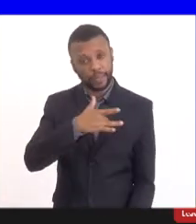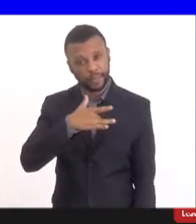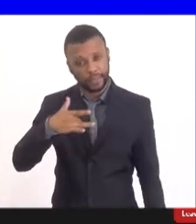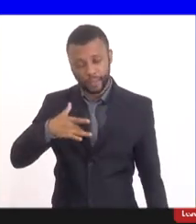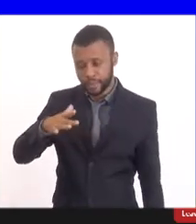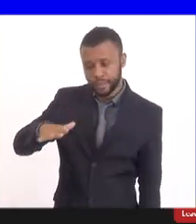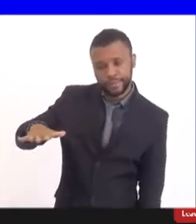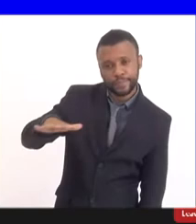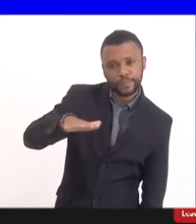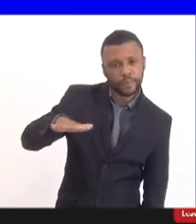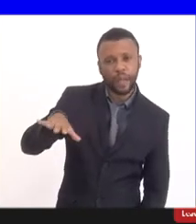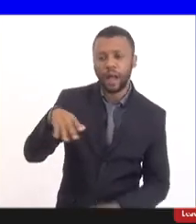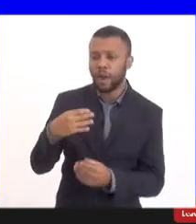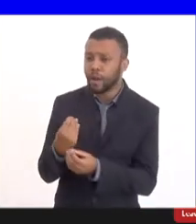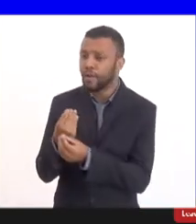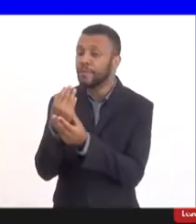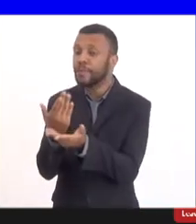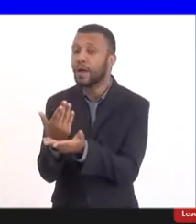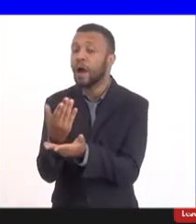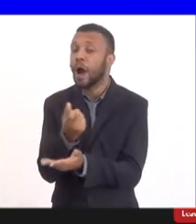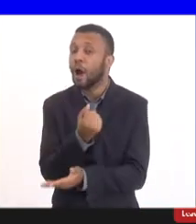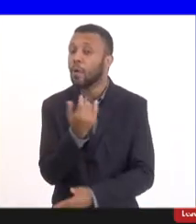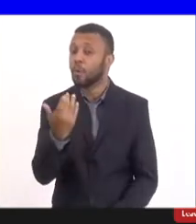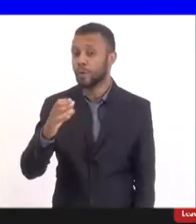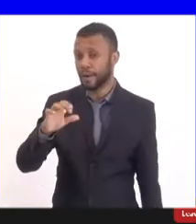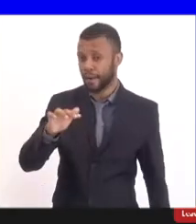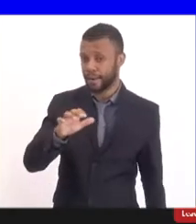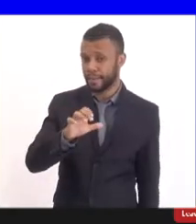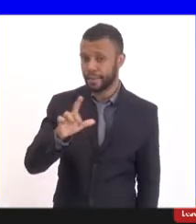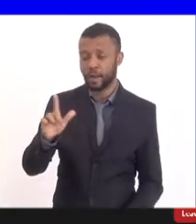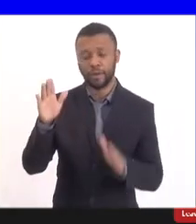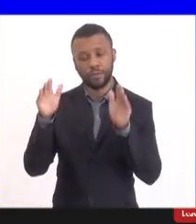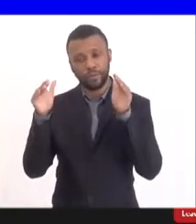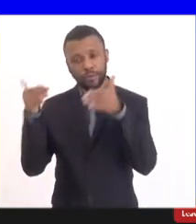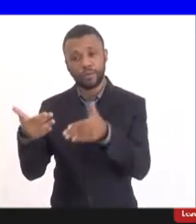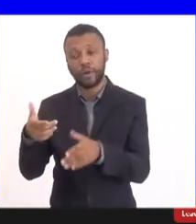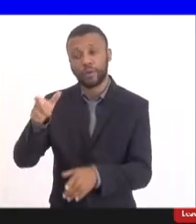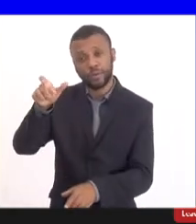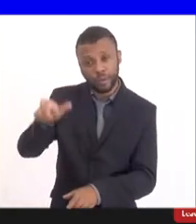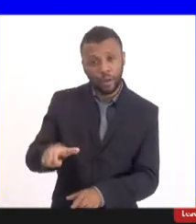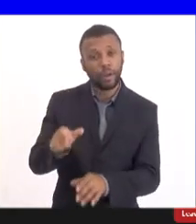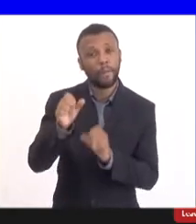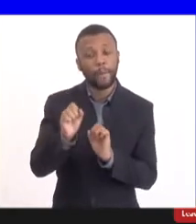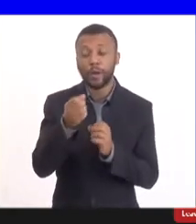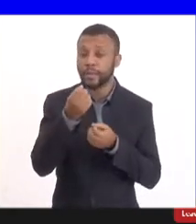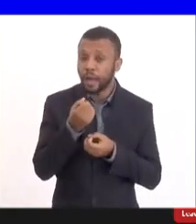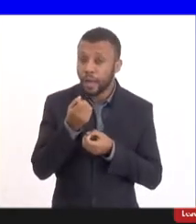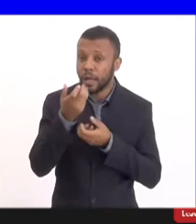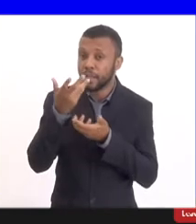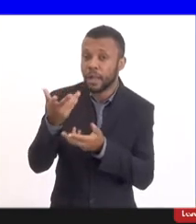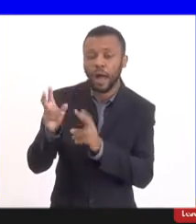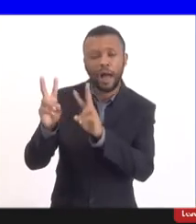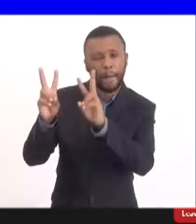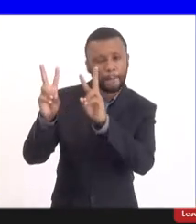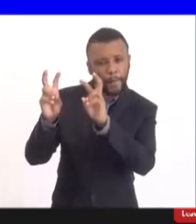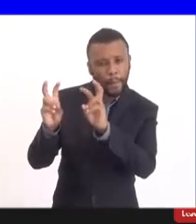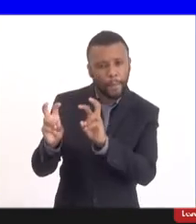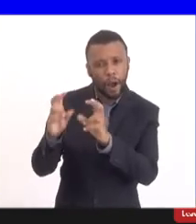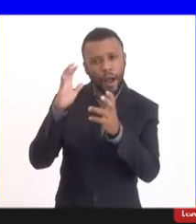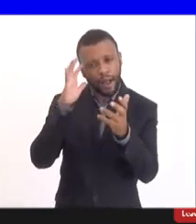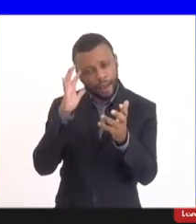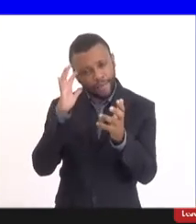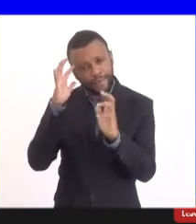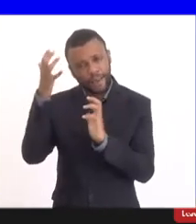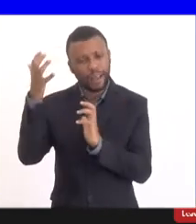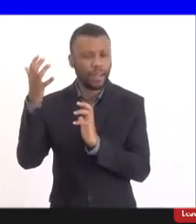estabeleceu algum canal específico para que o cidadão possa relatar assuntos, eventos adversos,